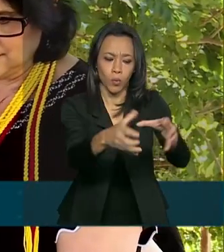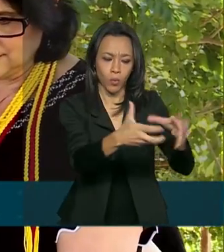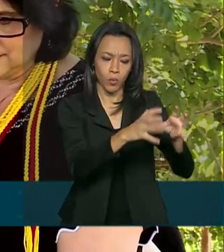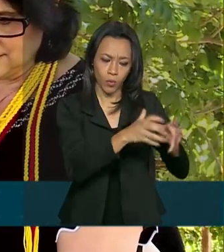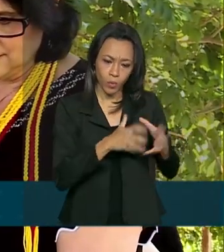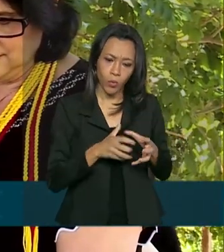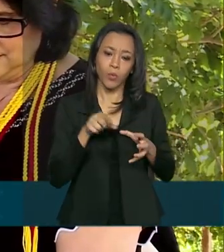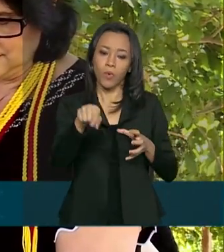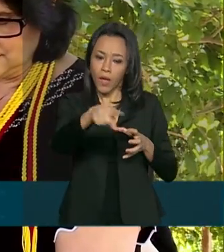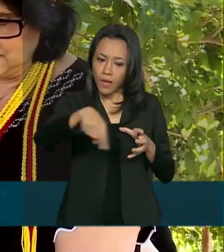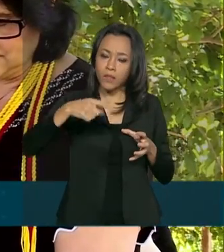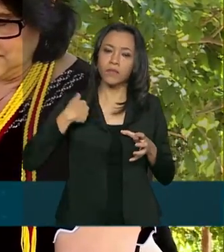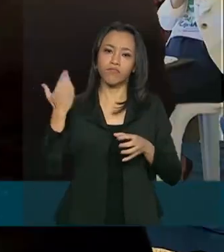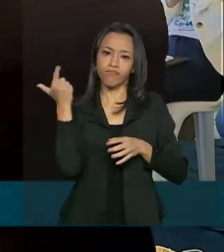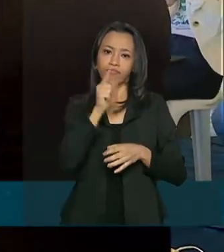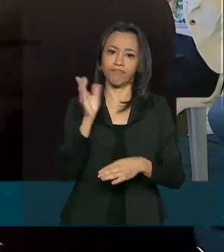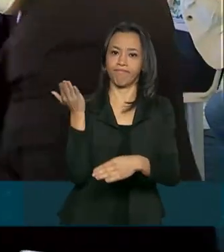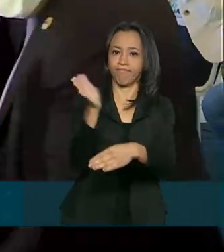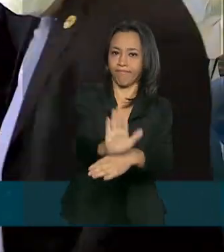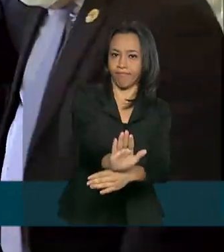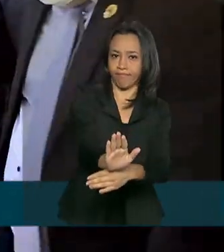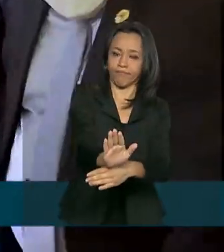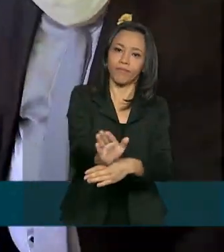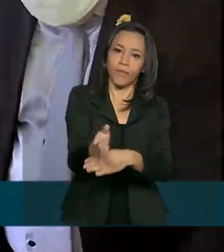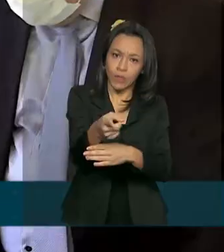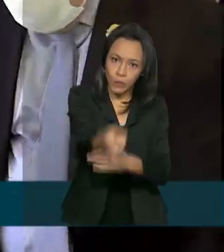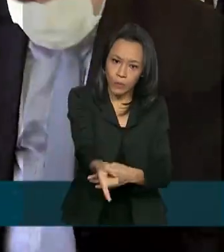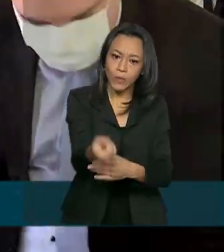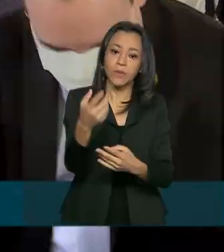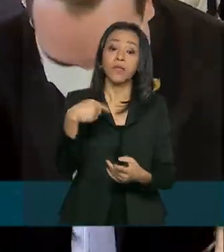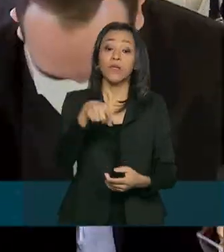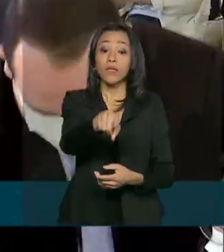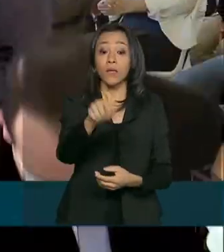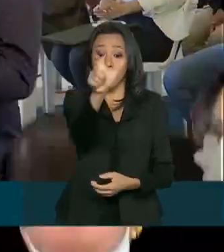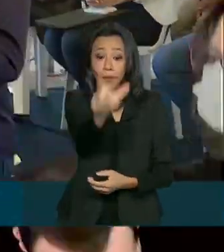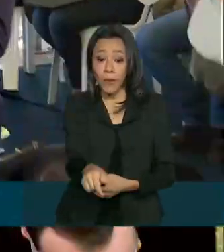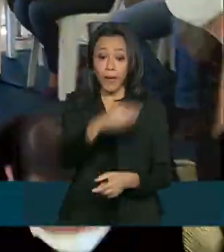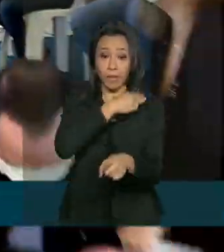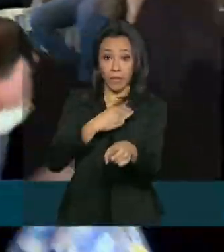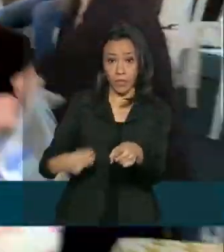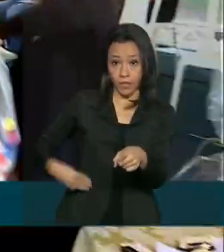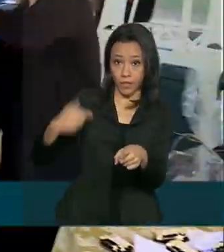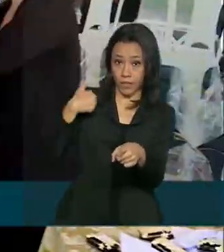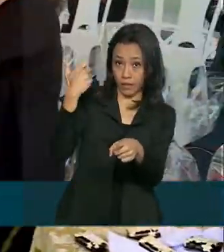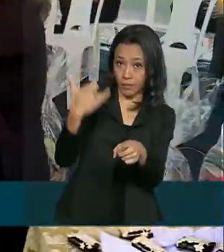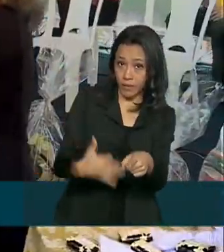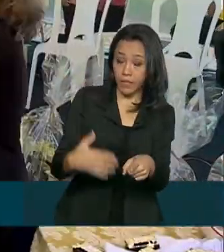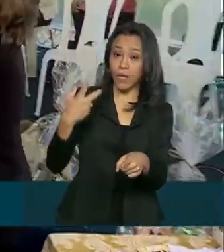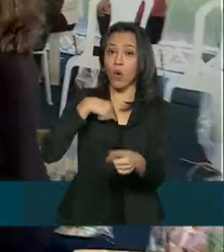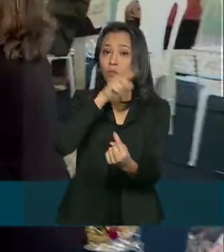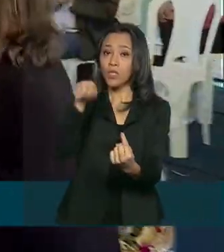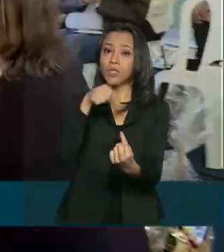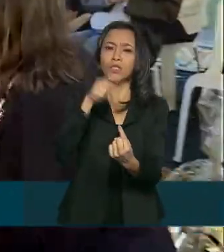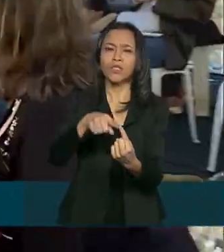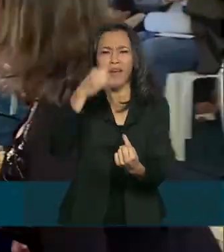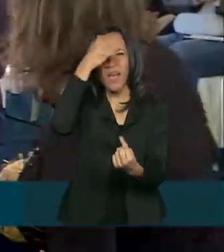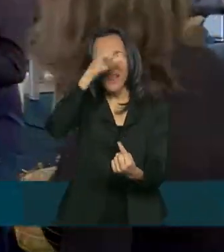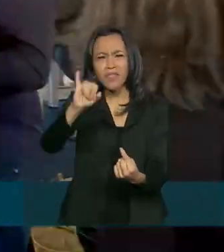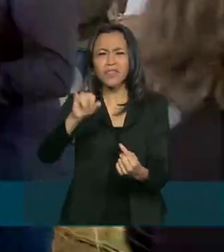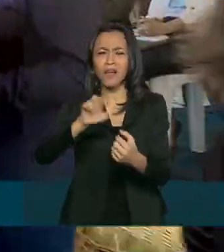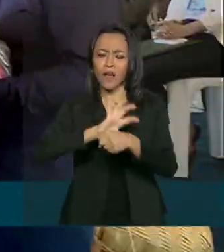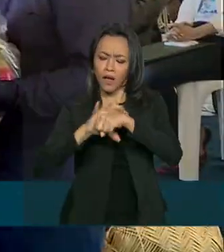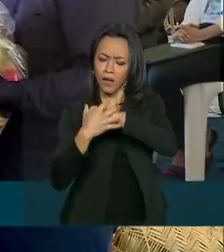Kaiowá, foram beneficiadas. A ministra Damares Alves explica que o objetivo é prevenir a propagação da covid